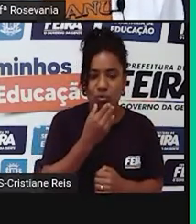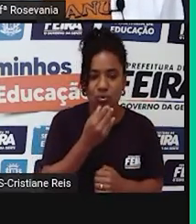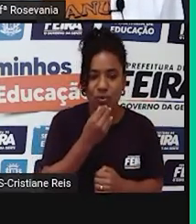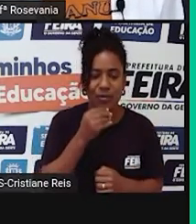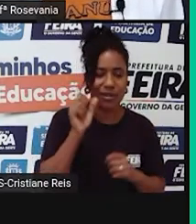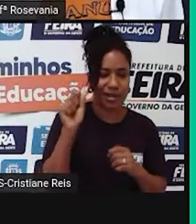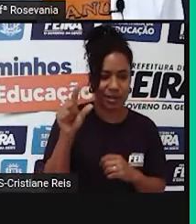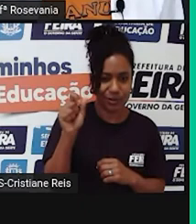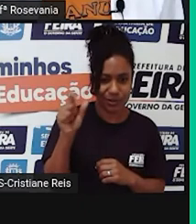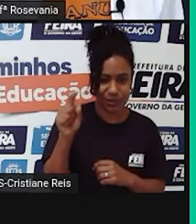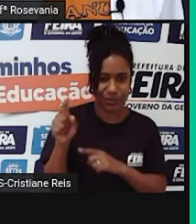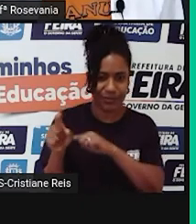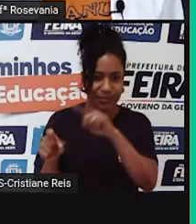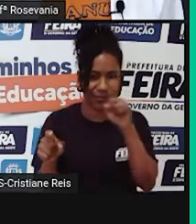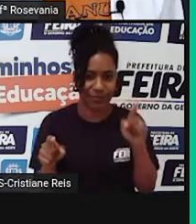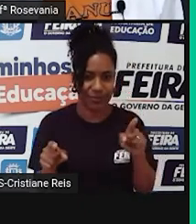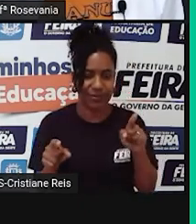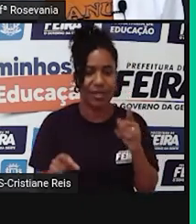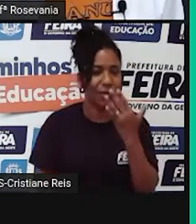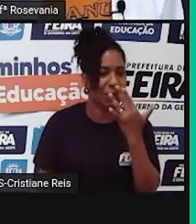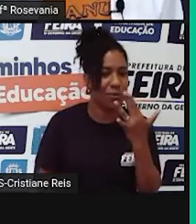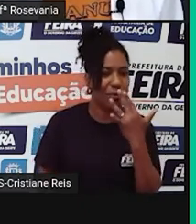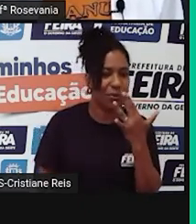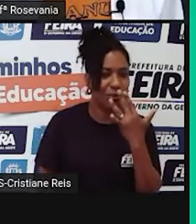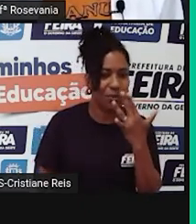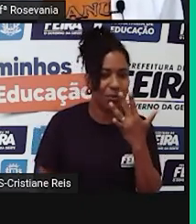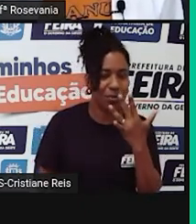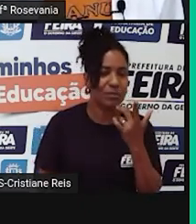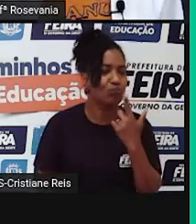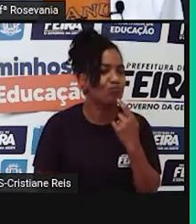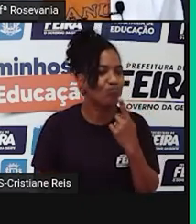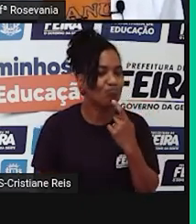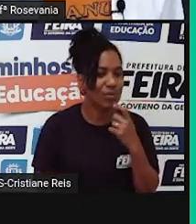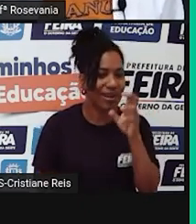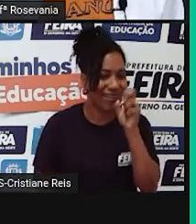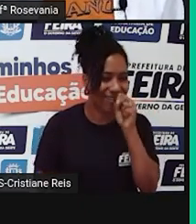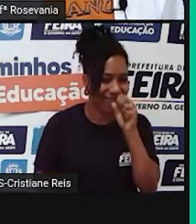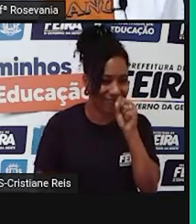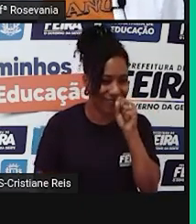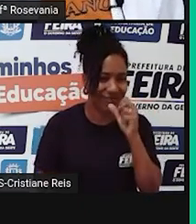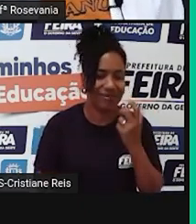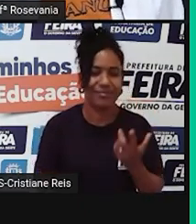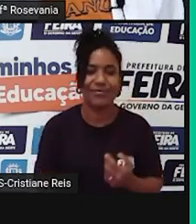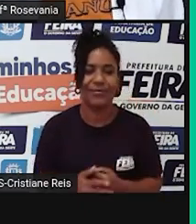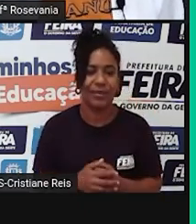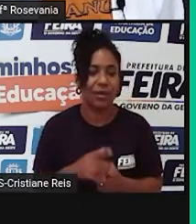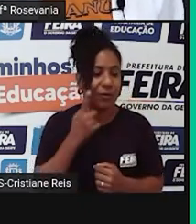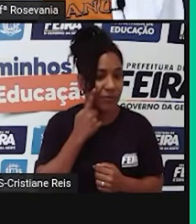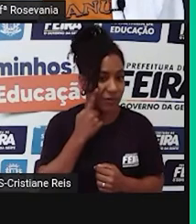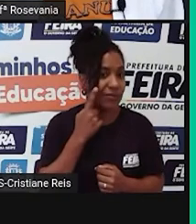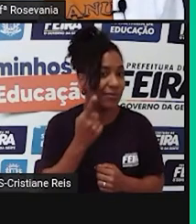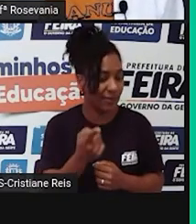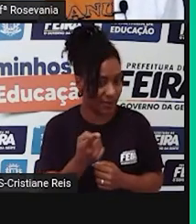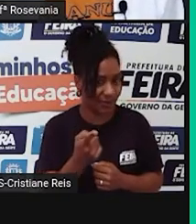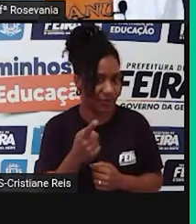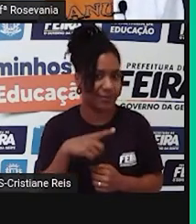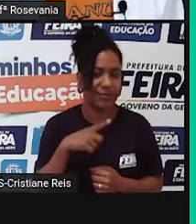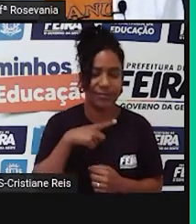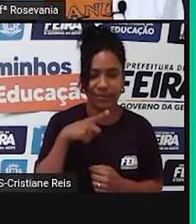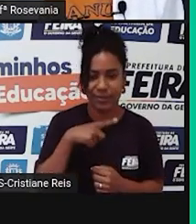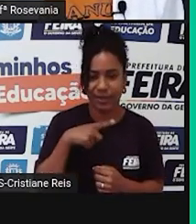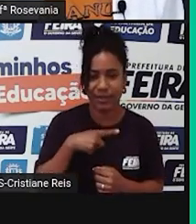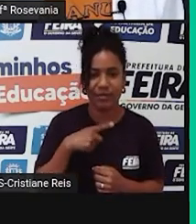e as mulheres, né, essa cor aqui, meia, um vermelho, meio alaranjado, então, vocês percebam que houve esse